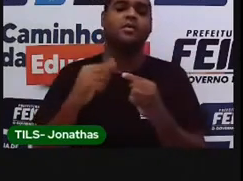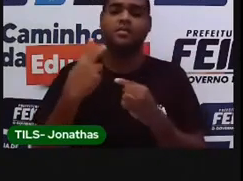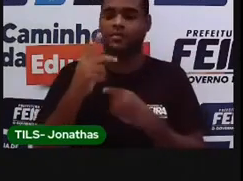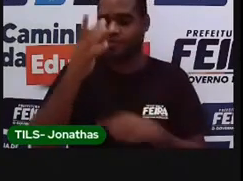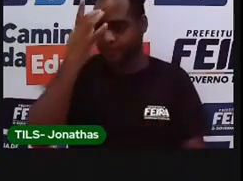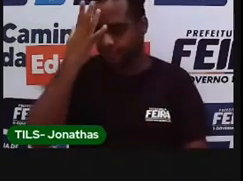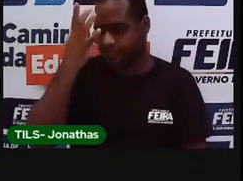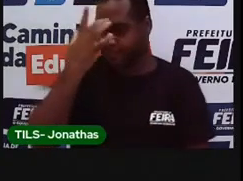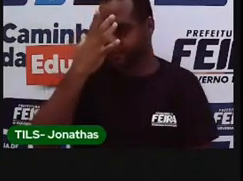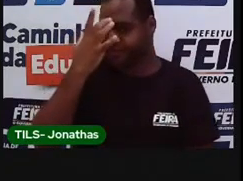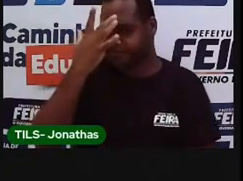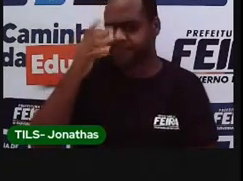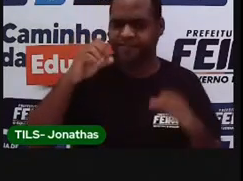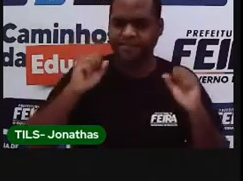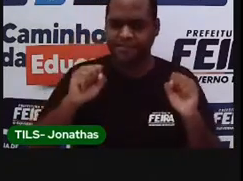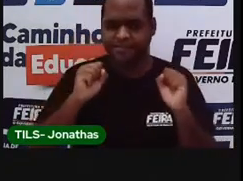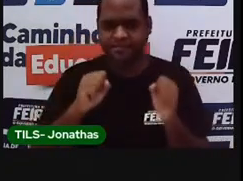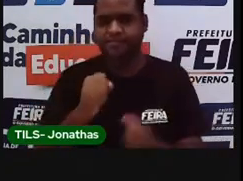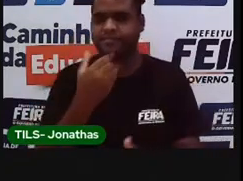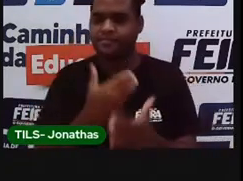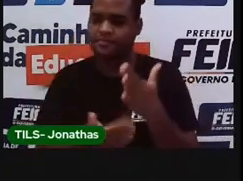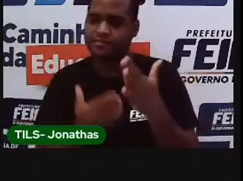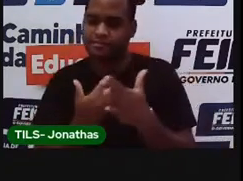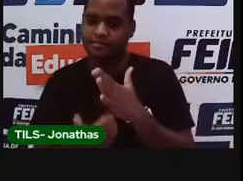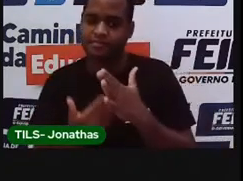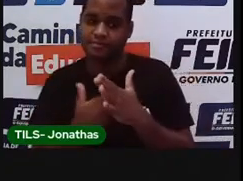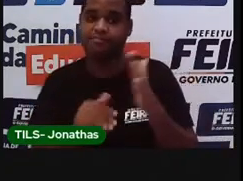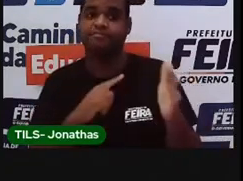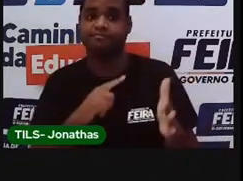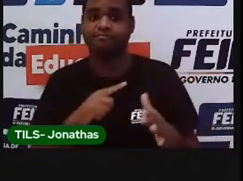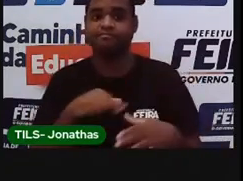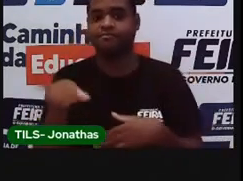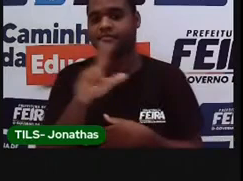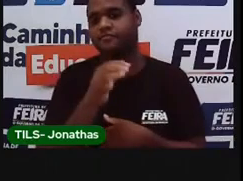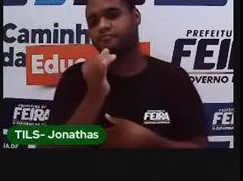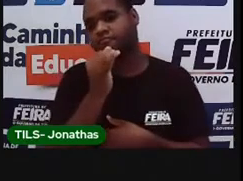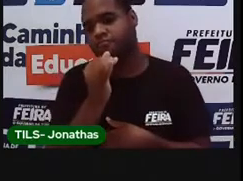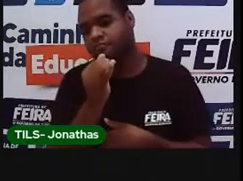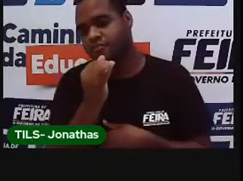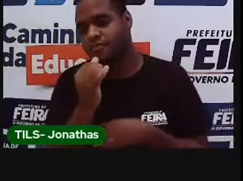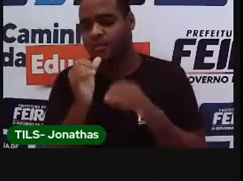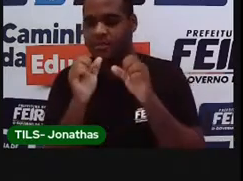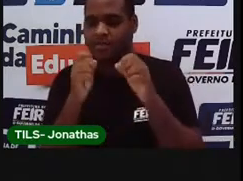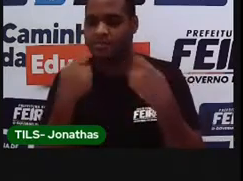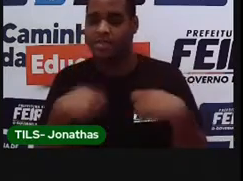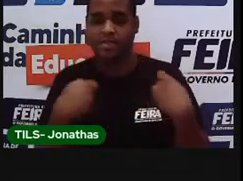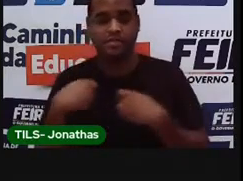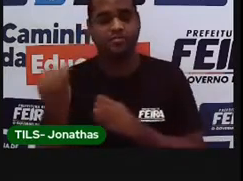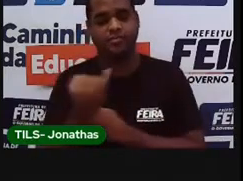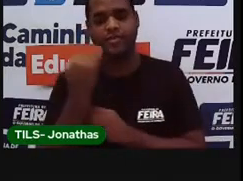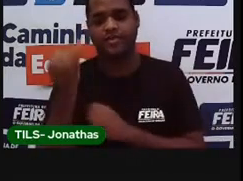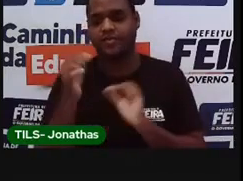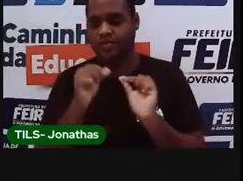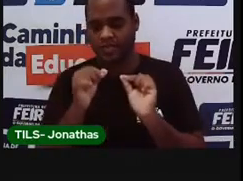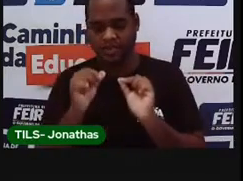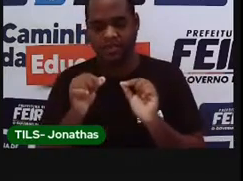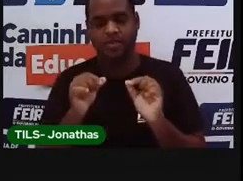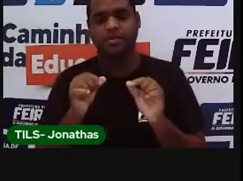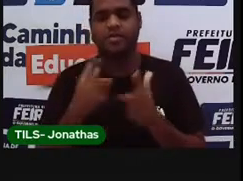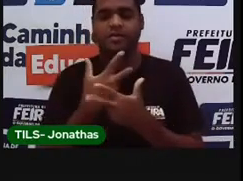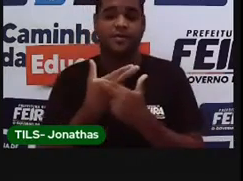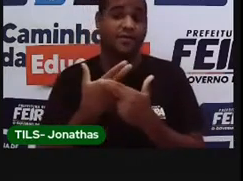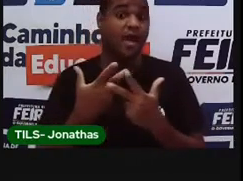fácil da gente perder. Por isso que a gente precisa colocar todos esses